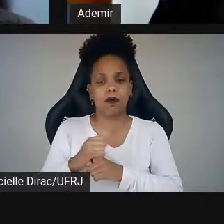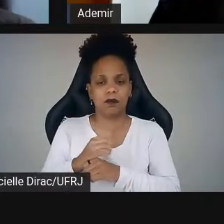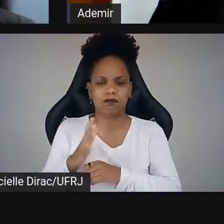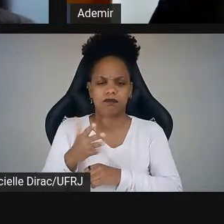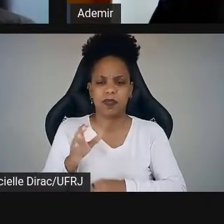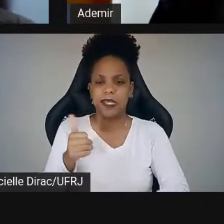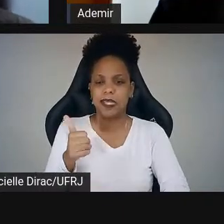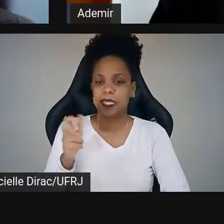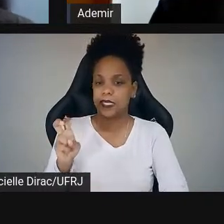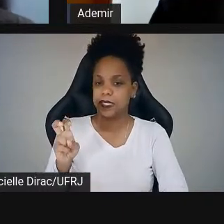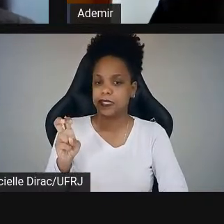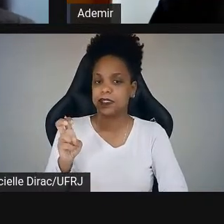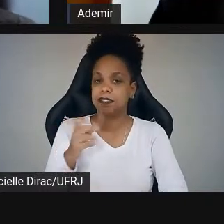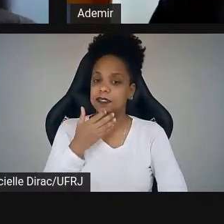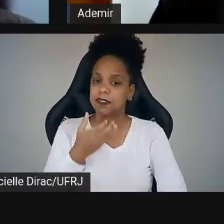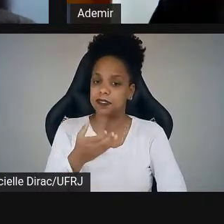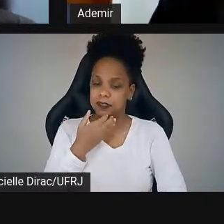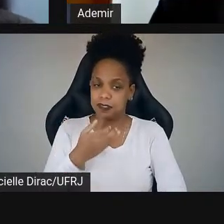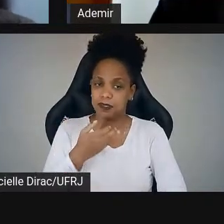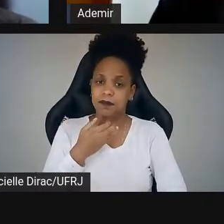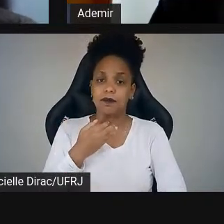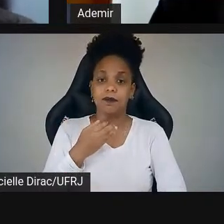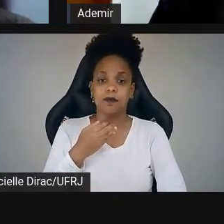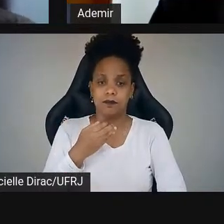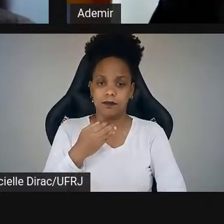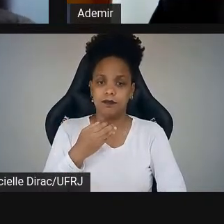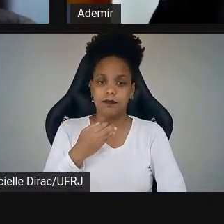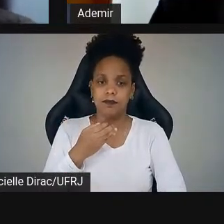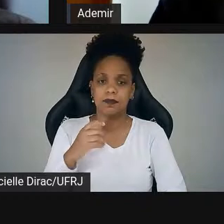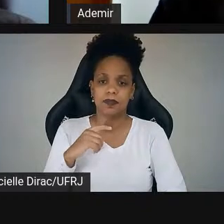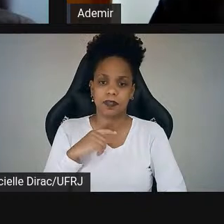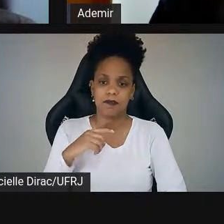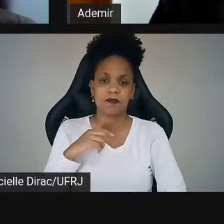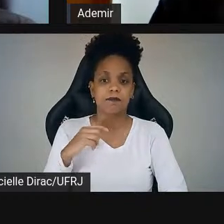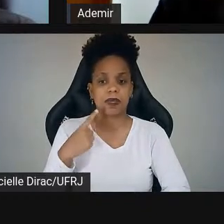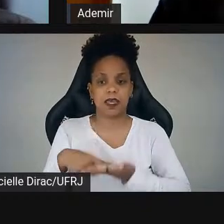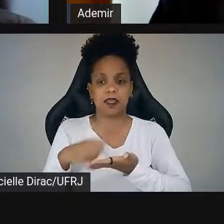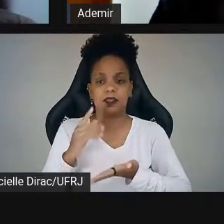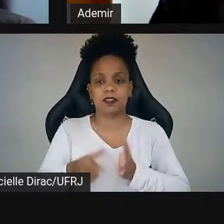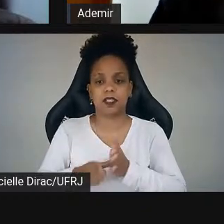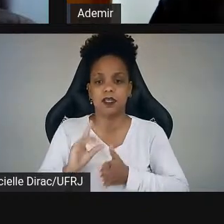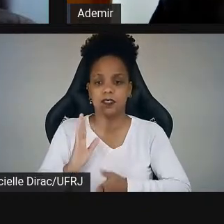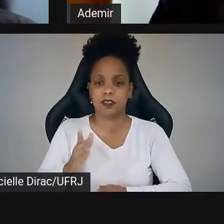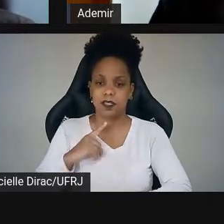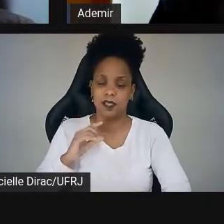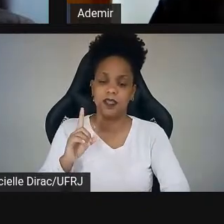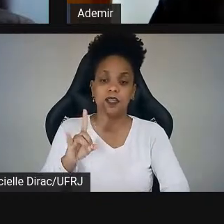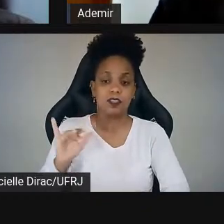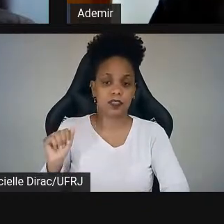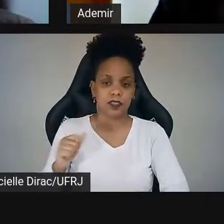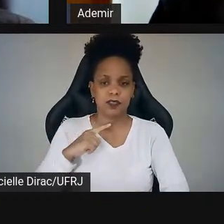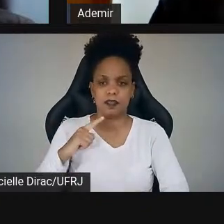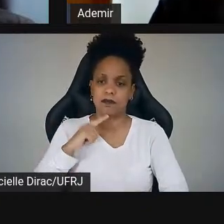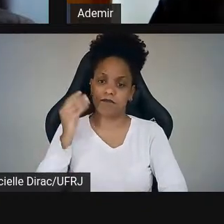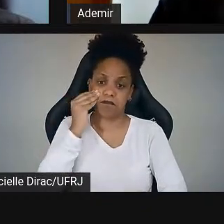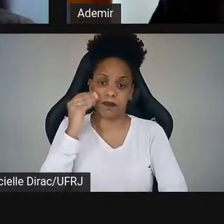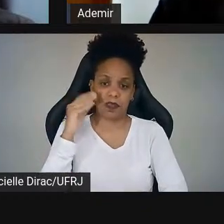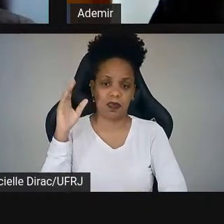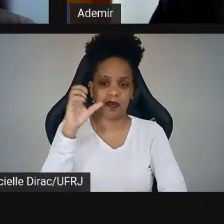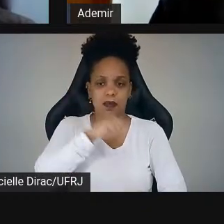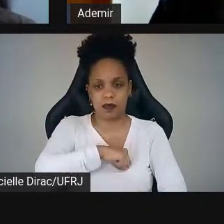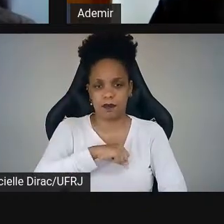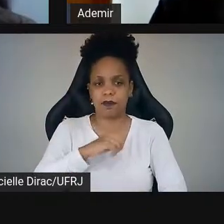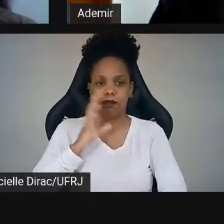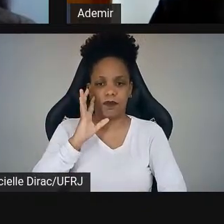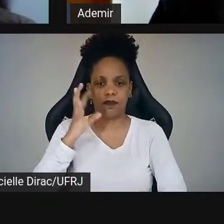dezembro, a gente deve ter uma data mais ou menos circulando por ali, né? Mas a gente vai tentar avisar o mais rápido possível definir essa data e já